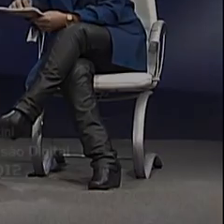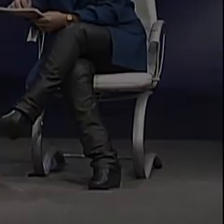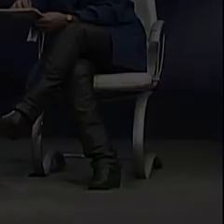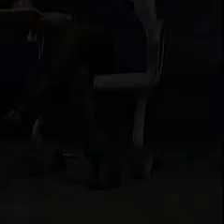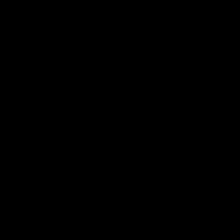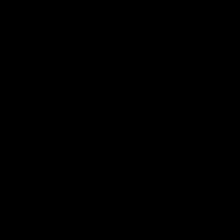Legenda